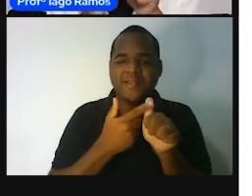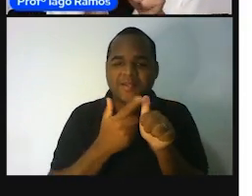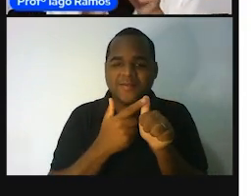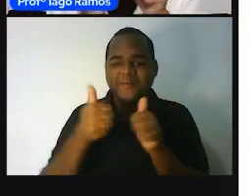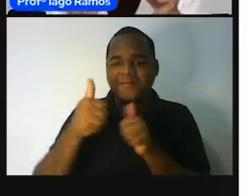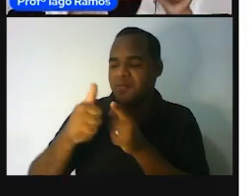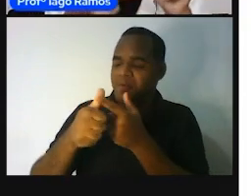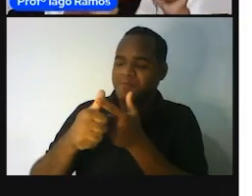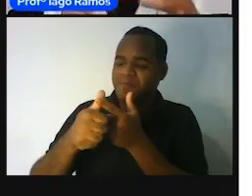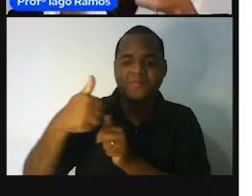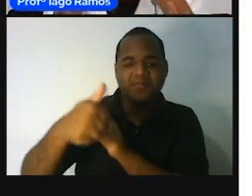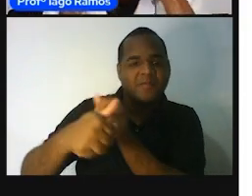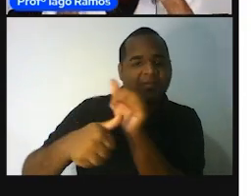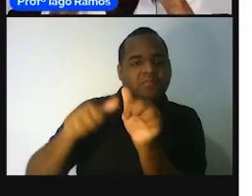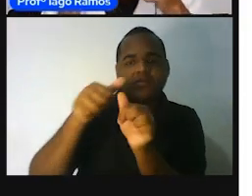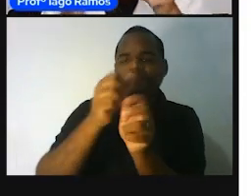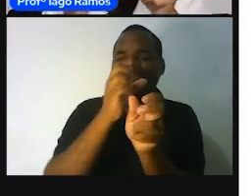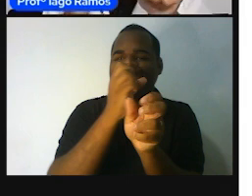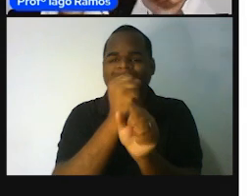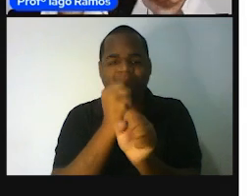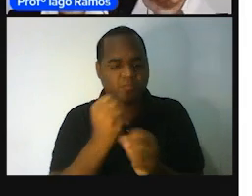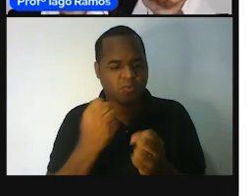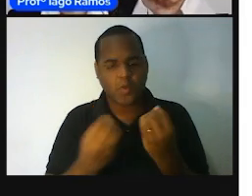polegar. Então,